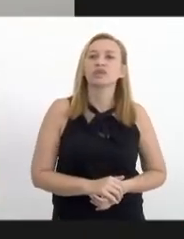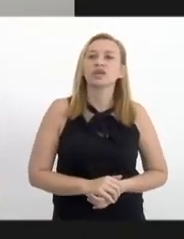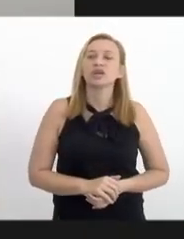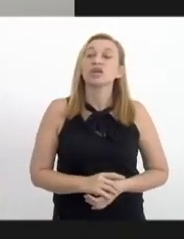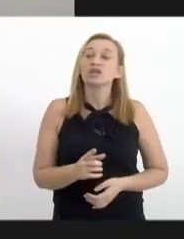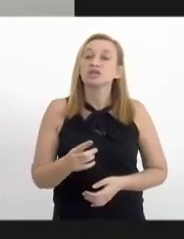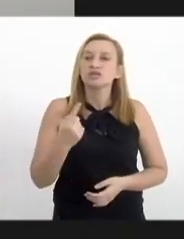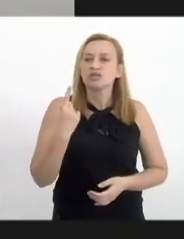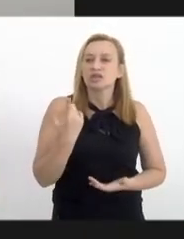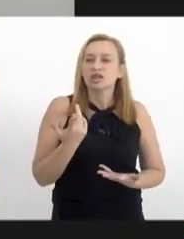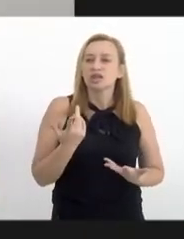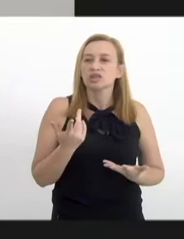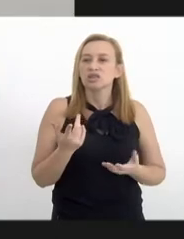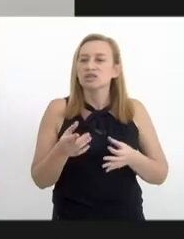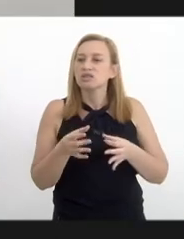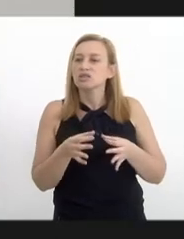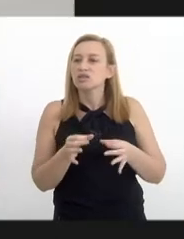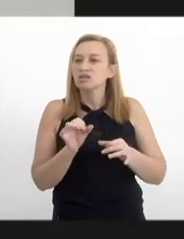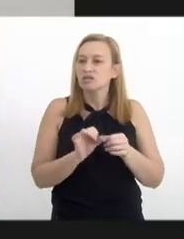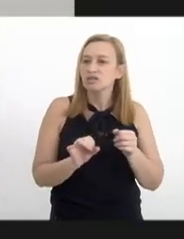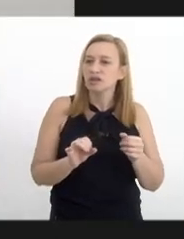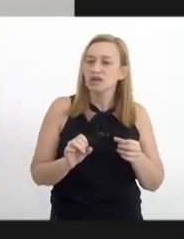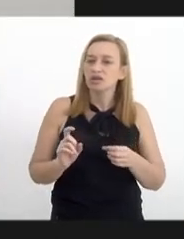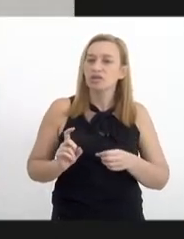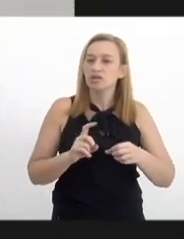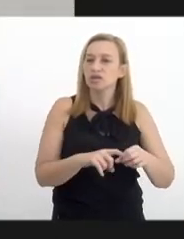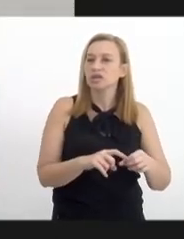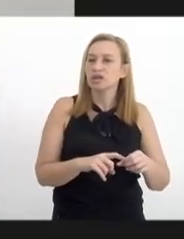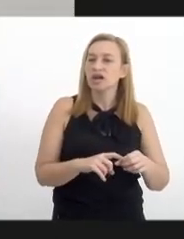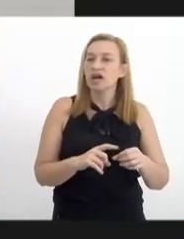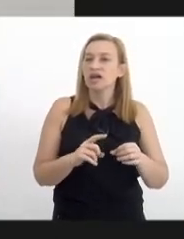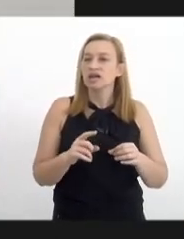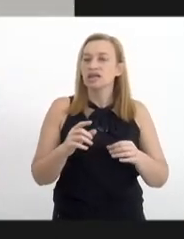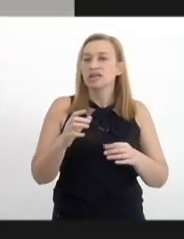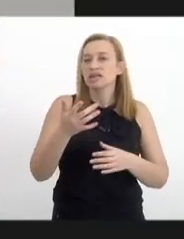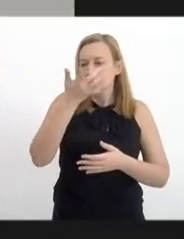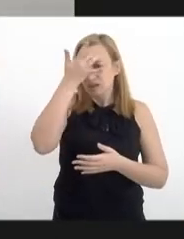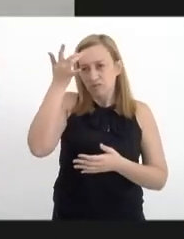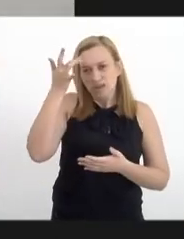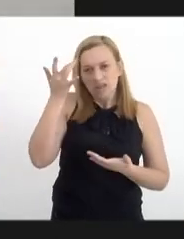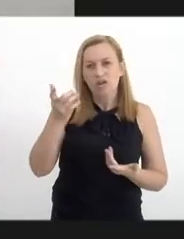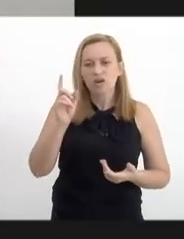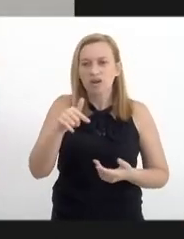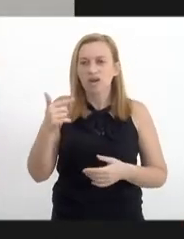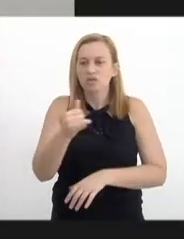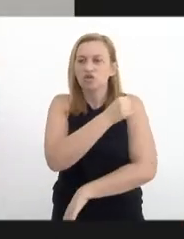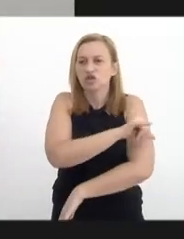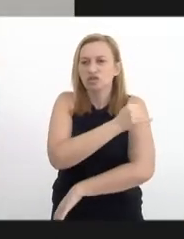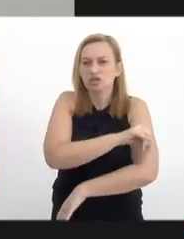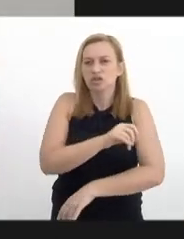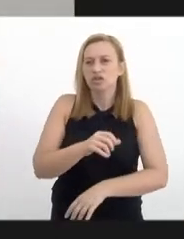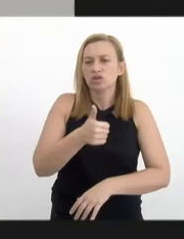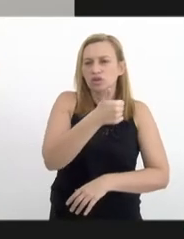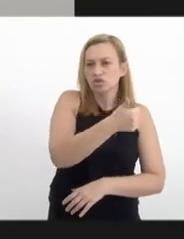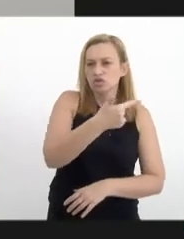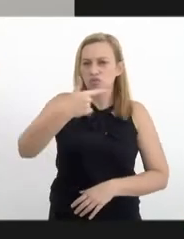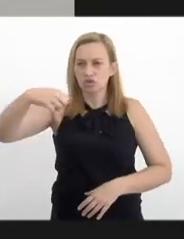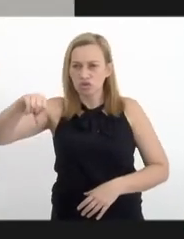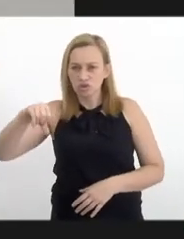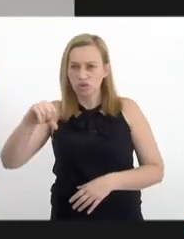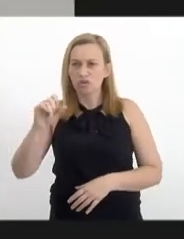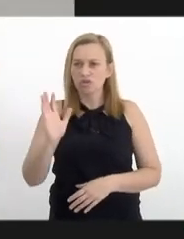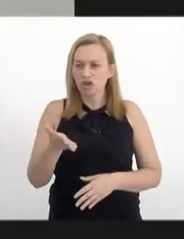A gente tem feito a partir do cofinanciamento em saúde mental, que é inédito, o Estado do Rio de Janeiro começou a fazer em 2019 um cofinanciamento